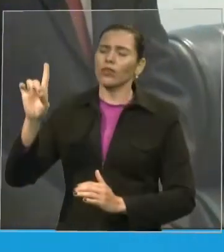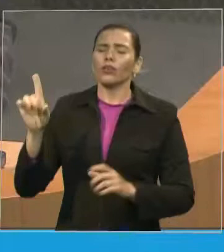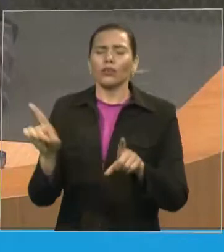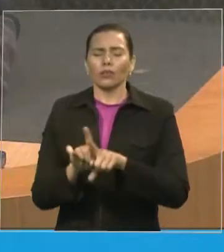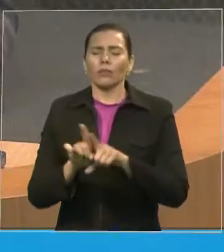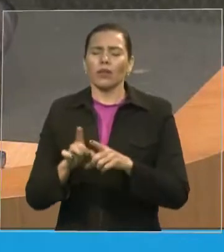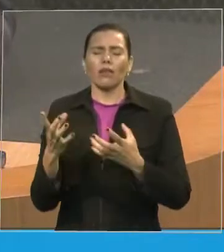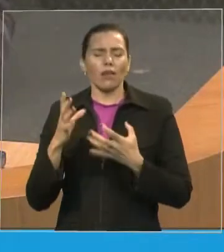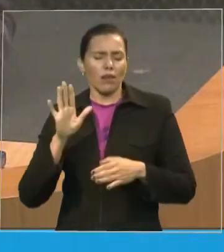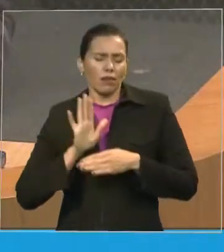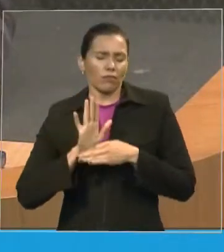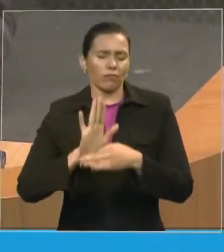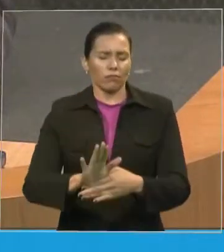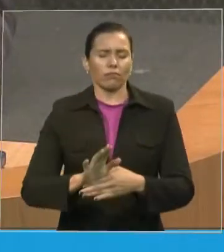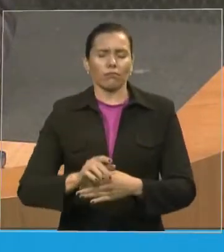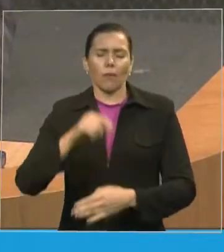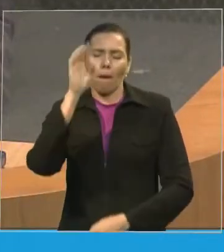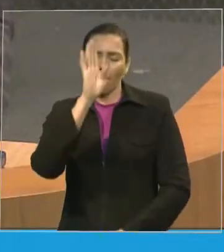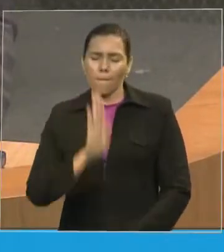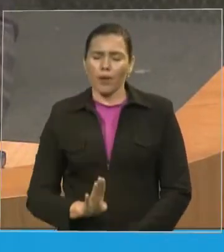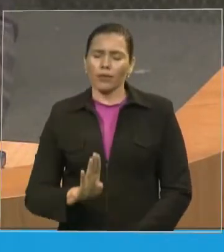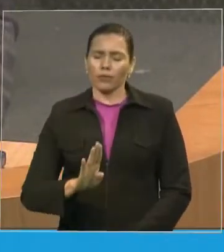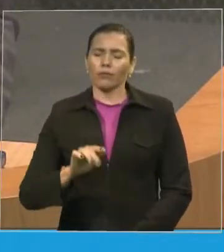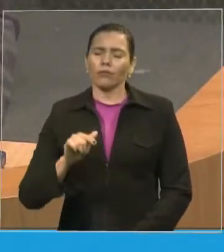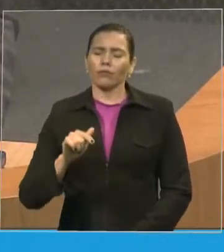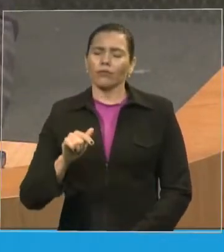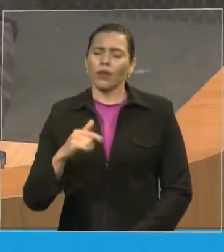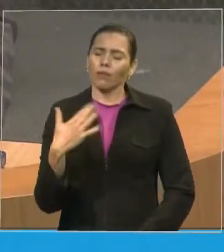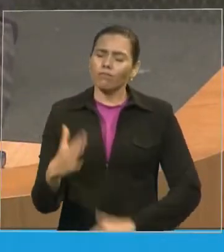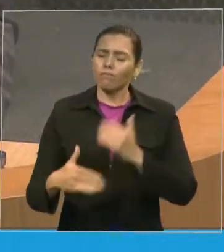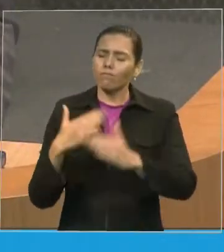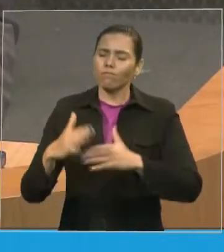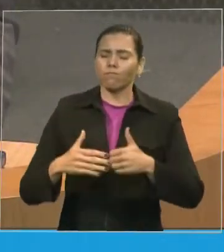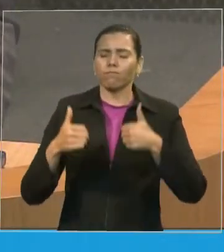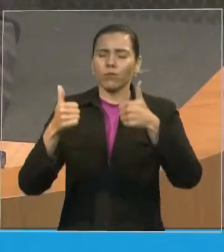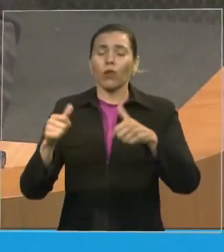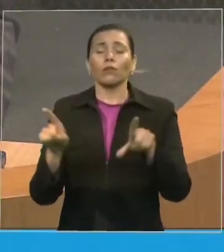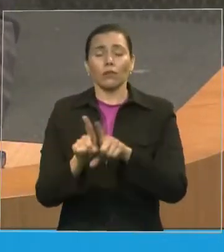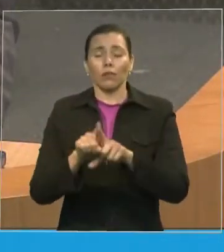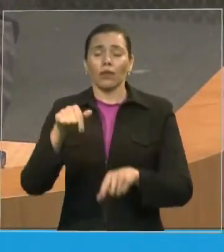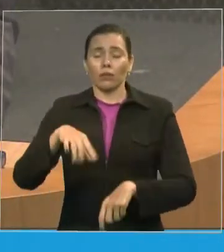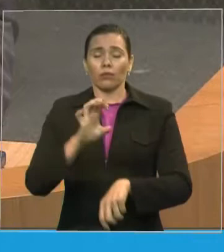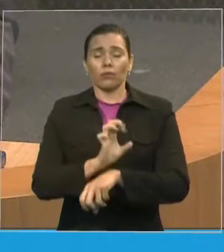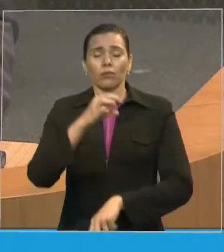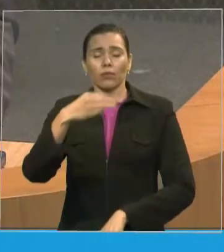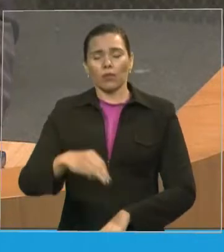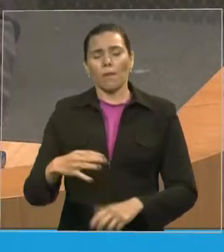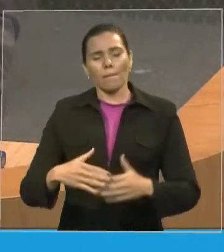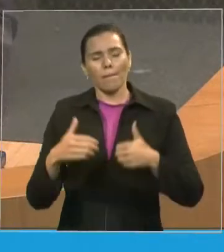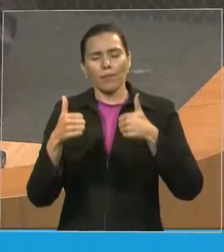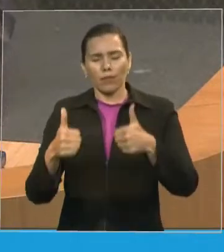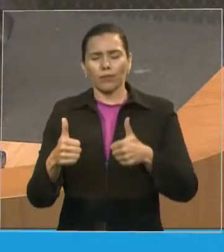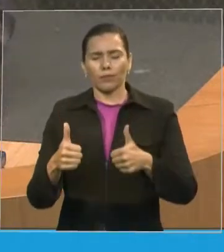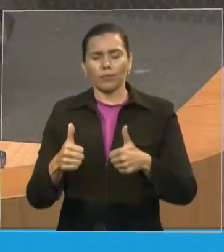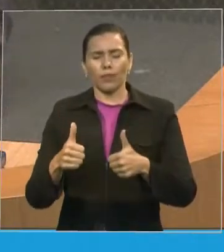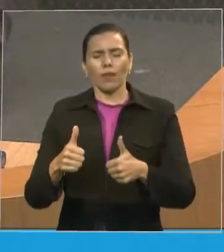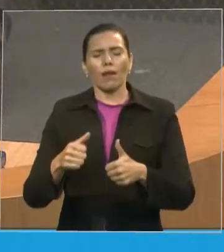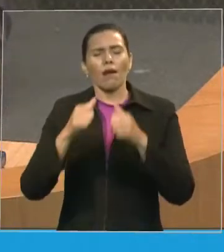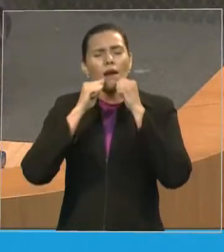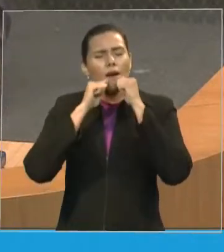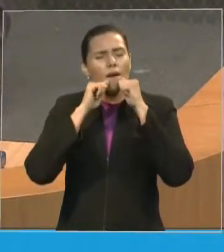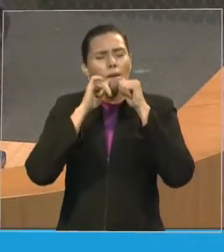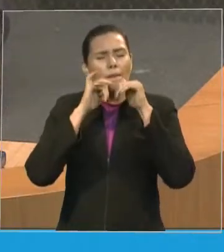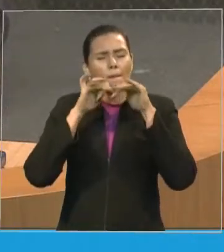felizes do Brasil ser o Brasil melhor do estado do Maranhão retribui senhor cada um deputado